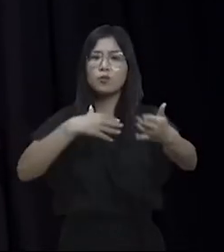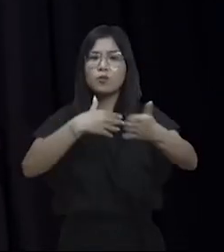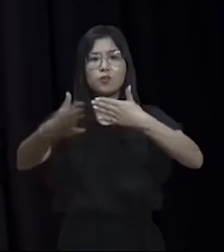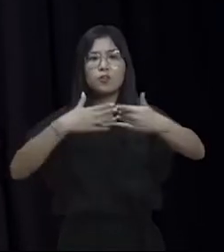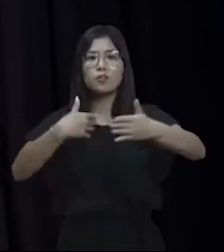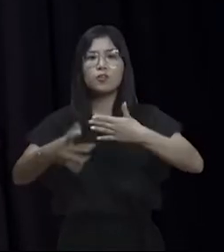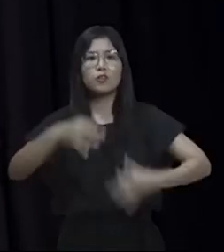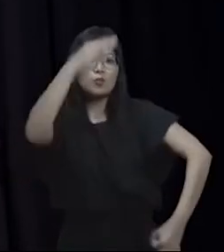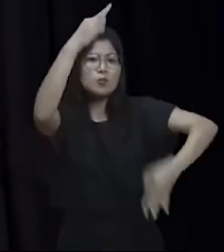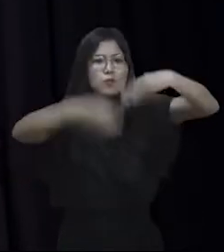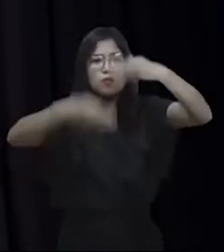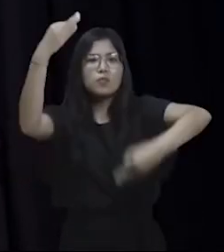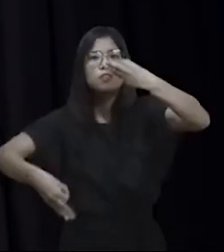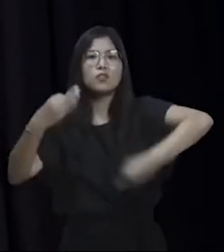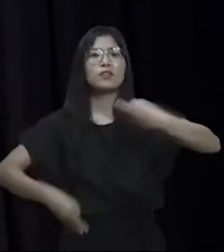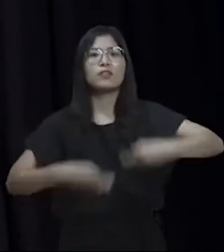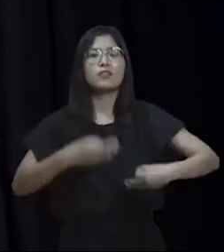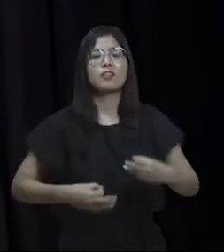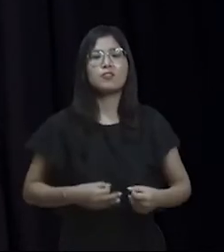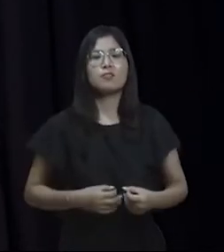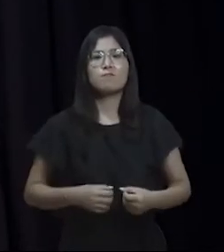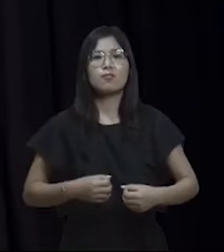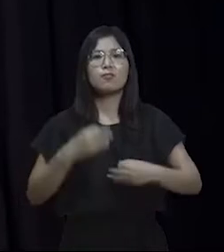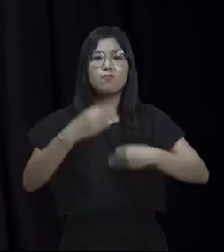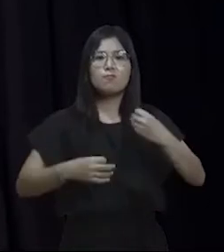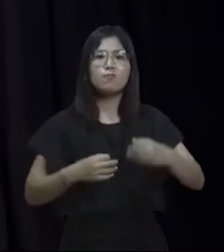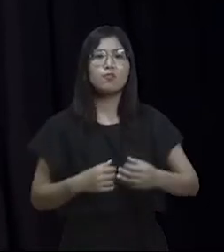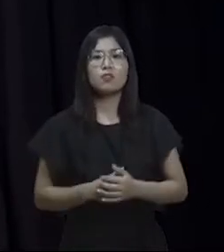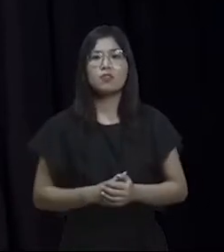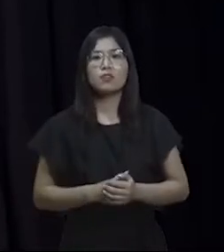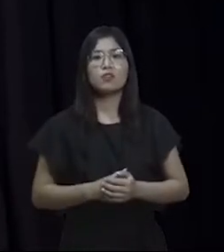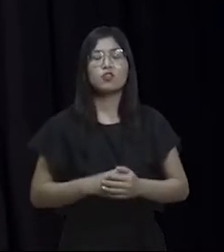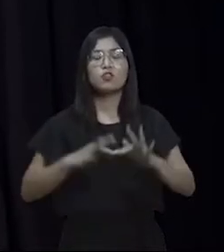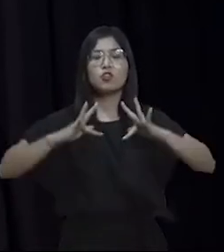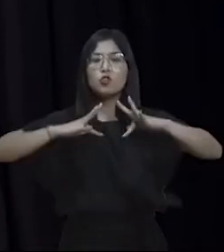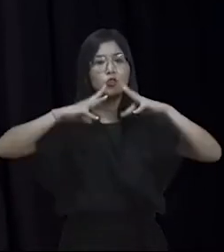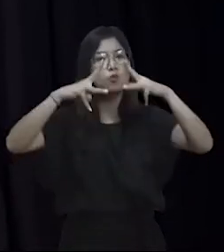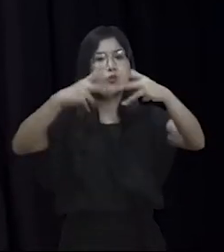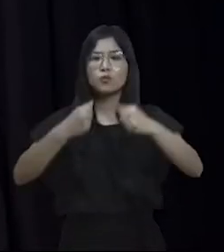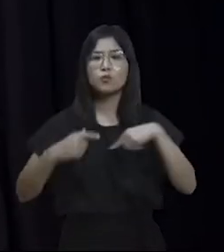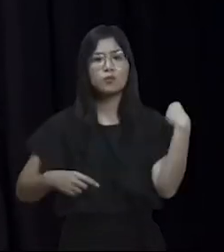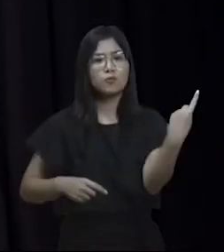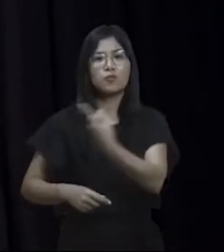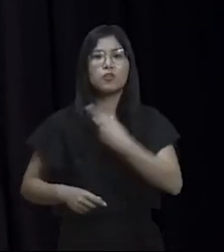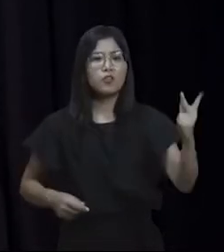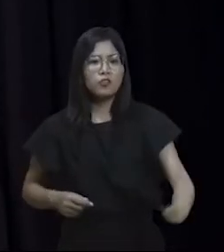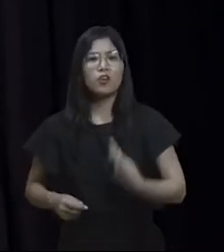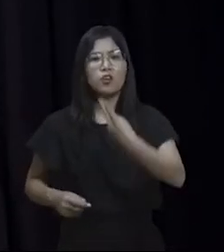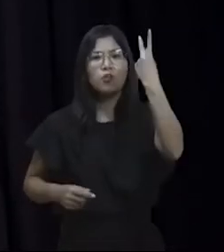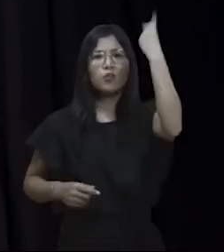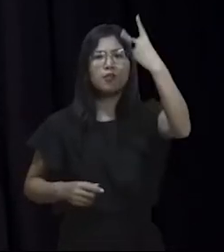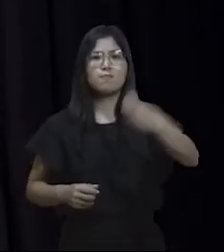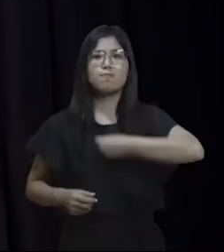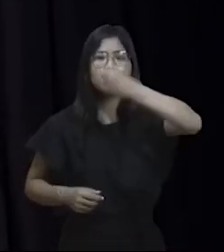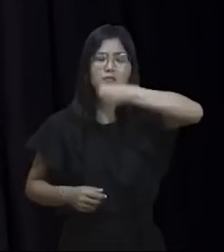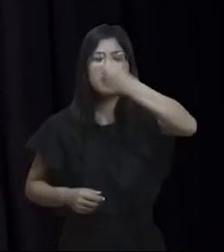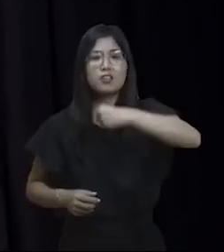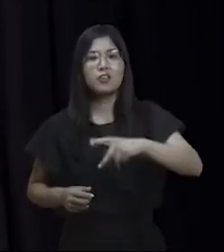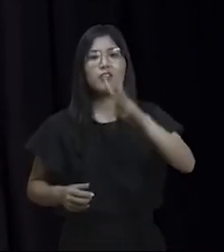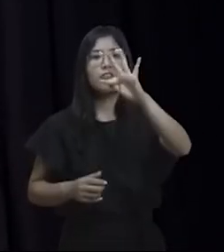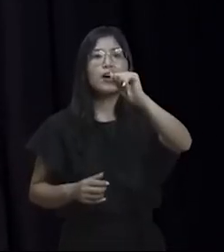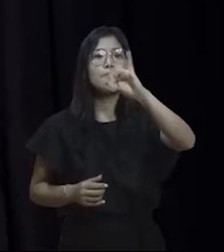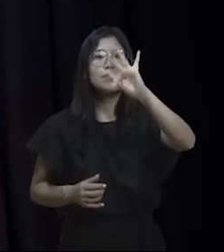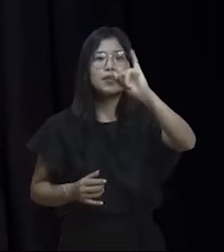injustiça. Eu não preciso aqui me delongar. Silvio falou por todos nós, quando falou da imprensa. Fabiano, querido, nós te